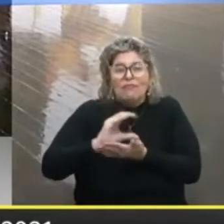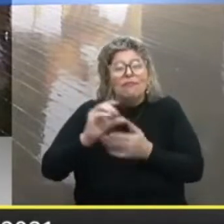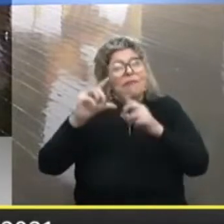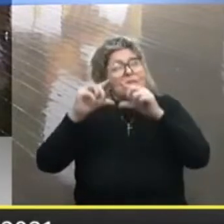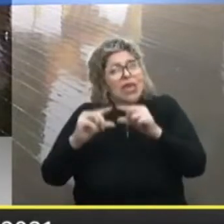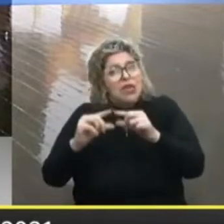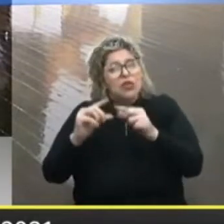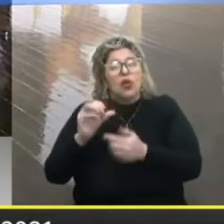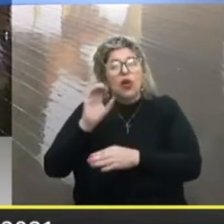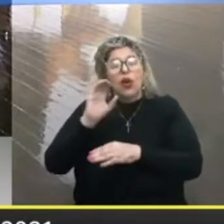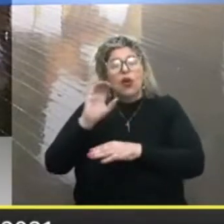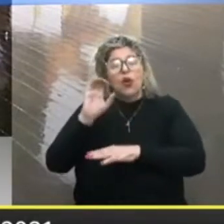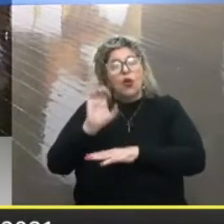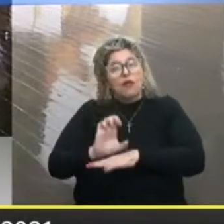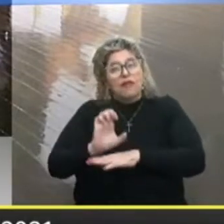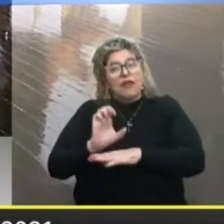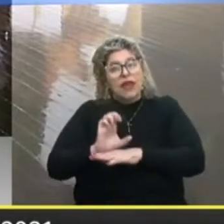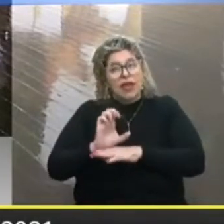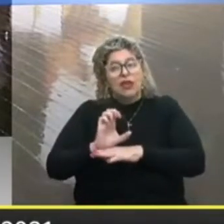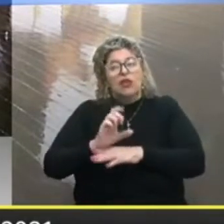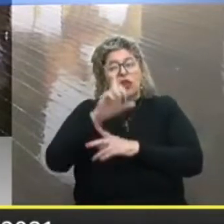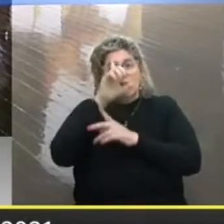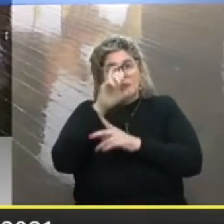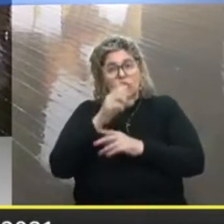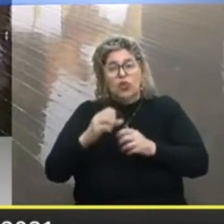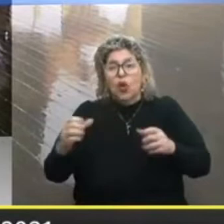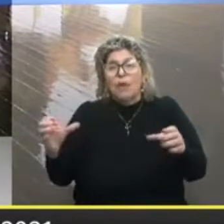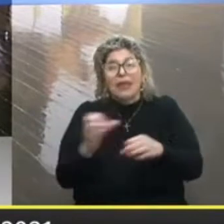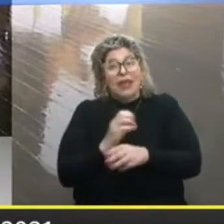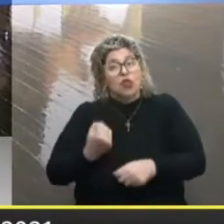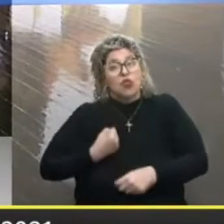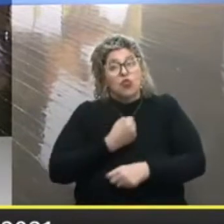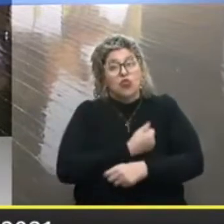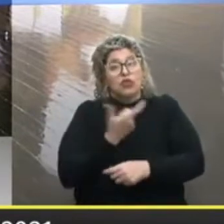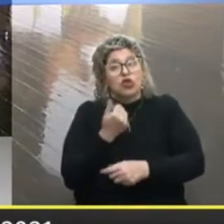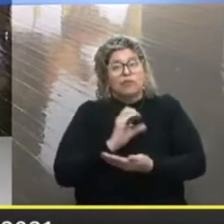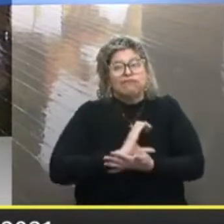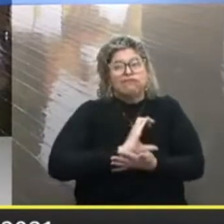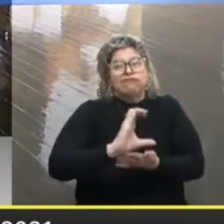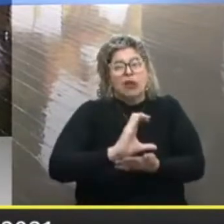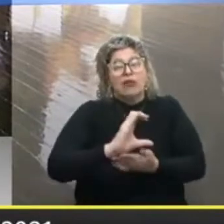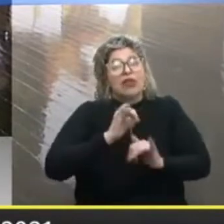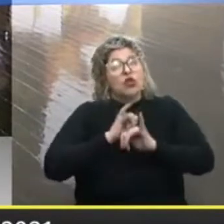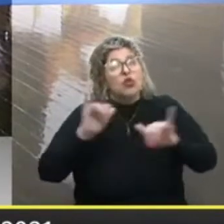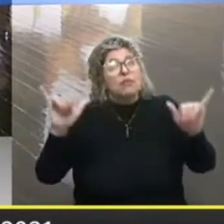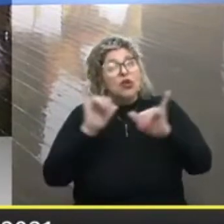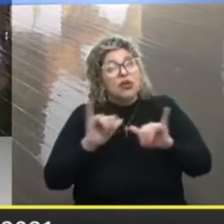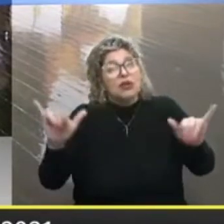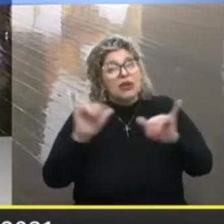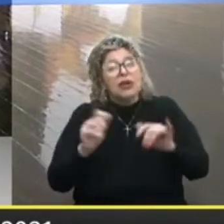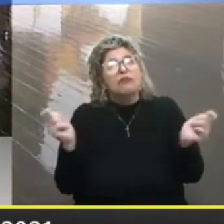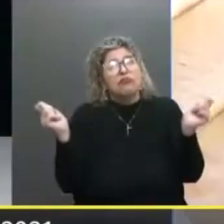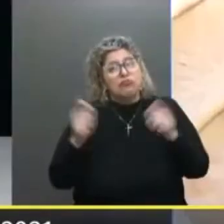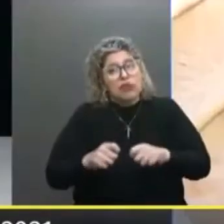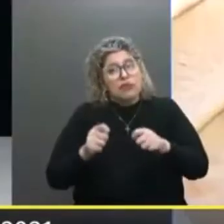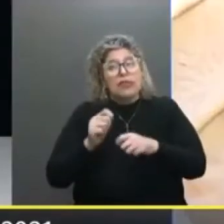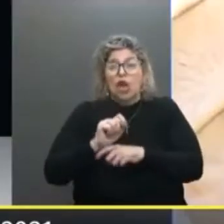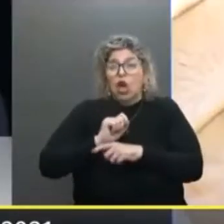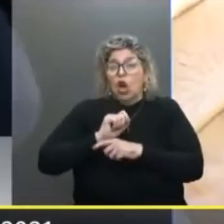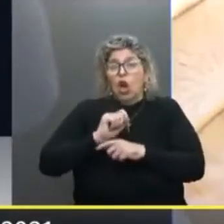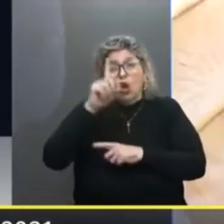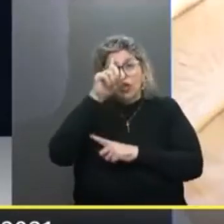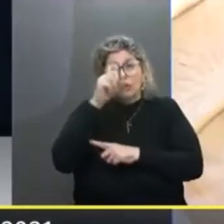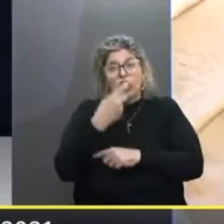O governo O do estado Sem aumentar Sem número total De recursos Fez um programa Que possibilitou A